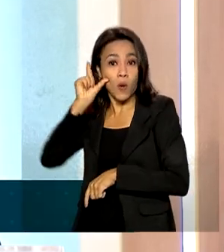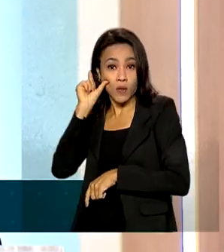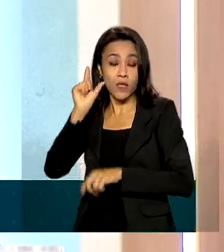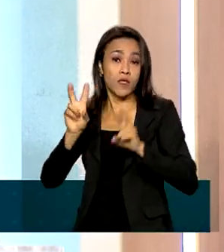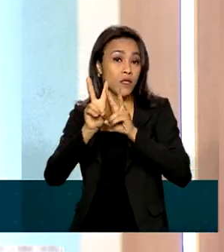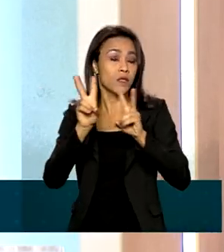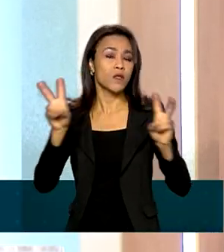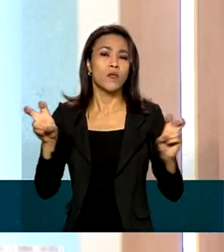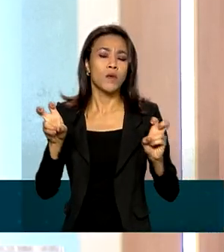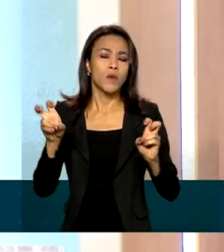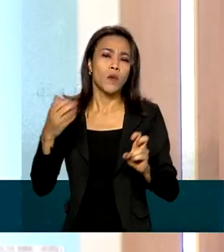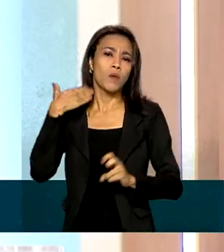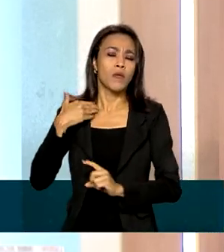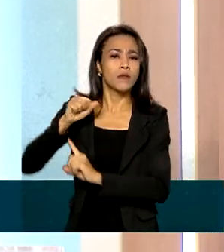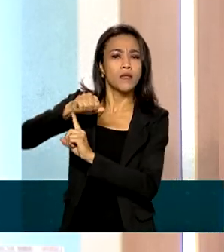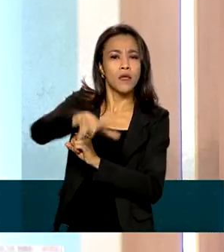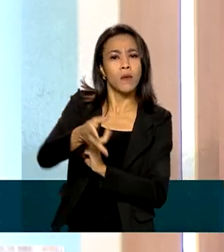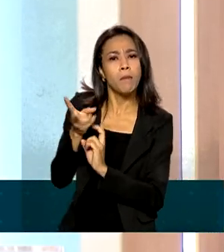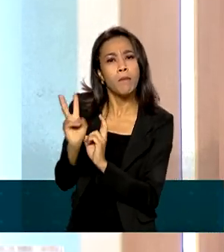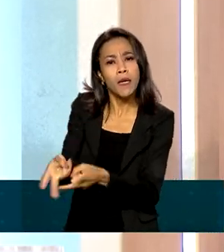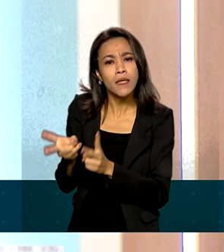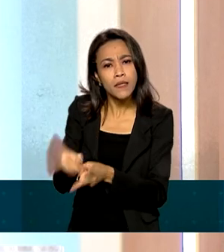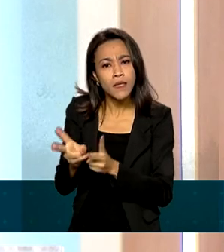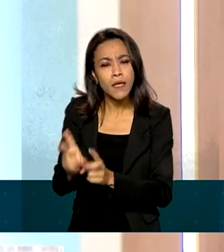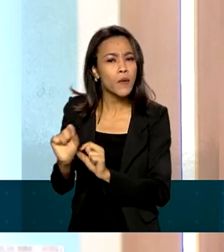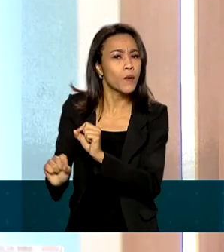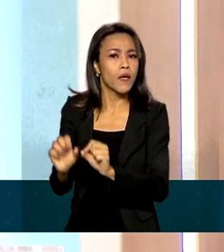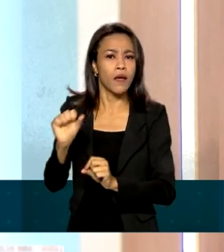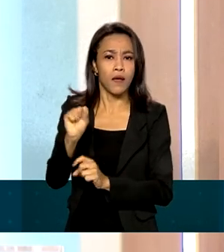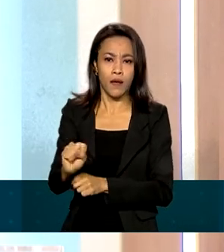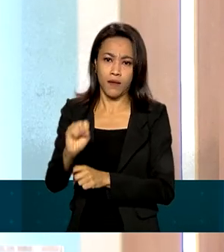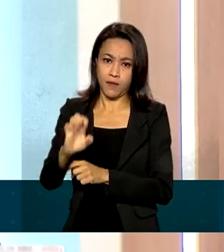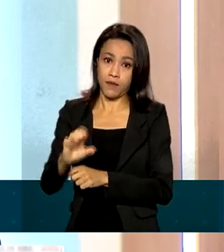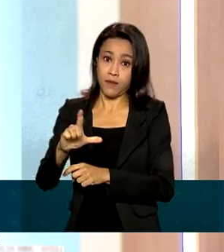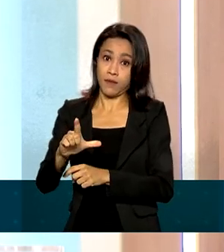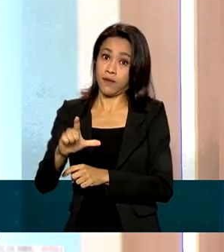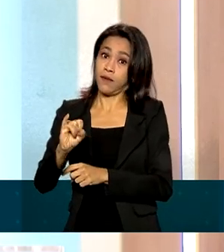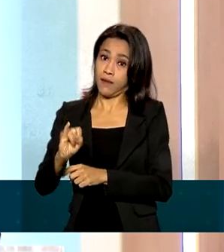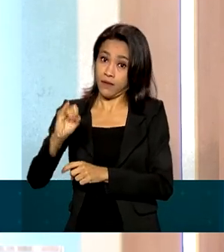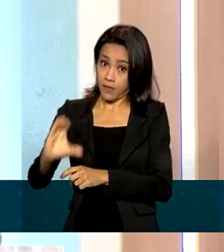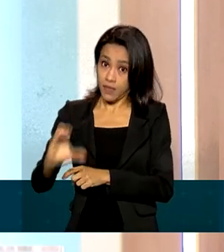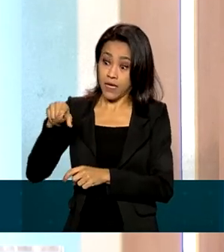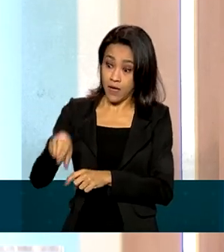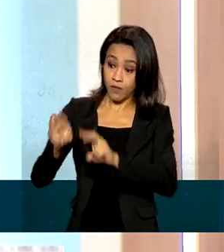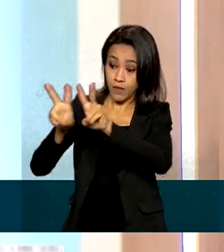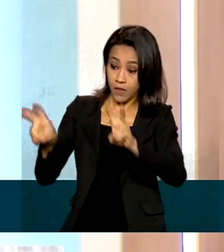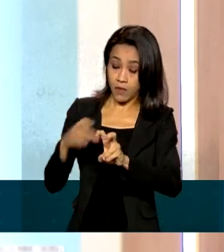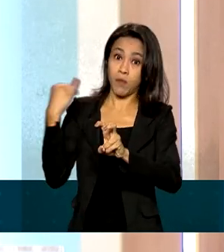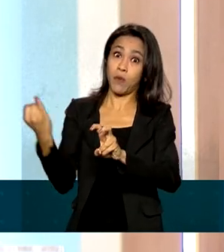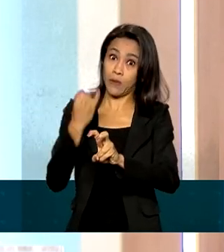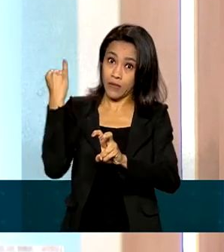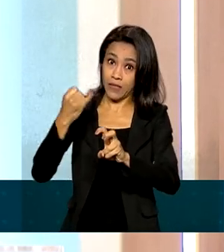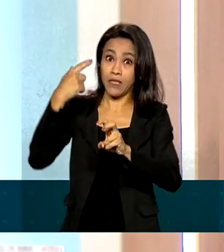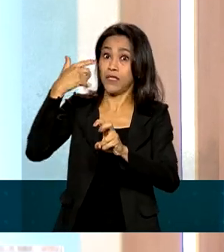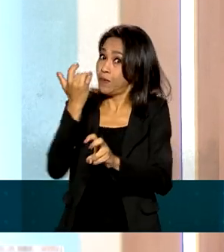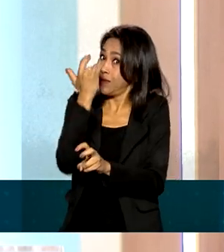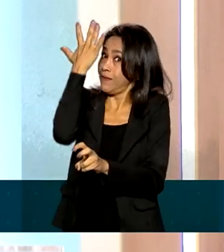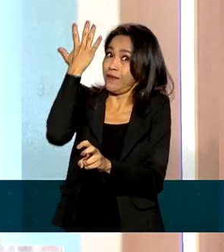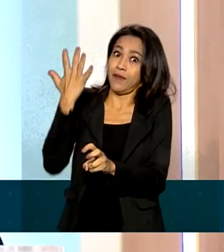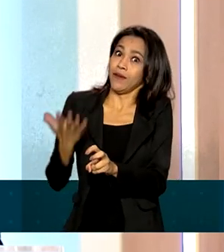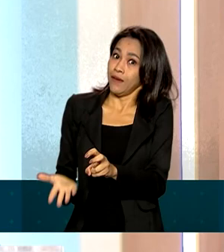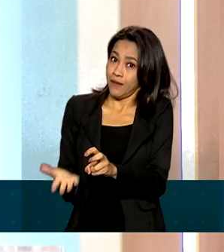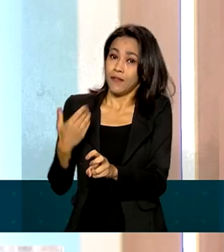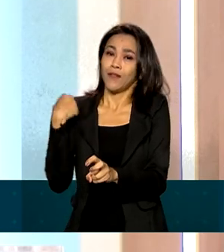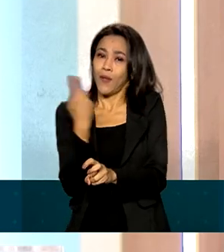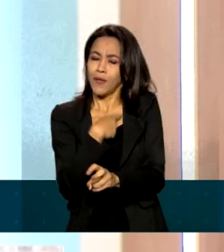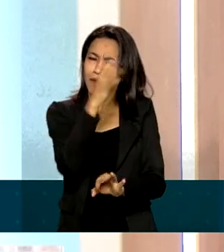do Banco Central em manter a taxa Selic. E para tratar de um tema tão importante e ao mesmo tempo tão complexo, a nossa equipe de produção preparou